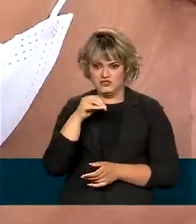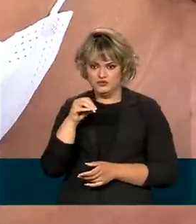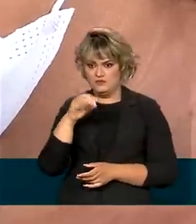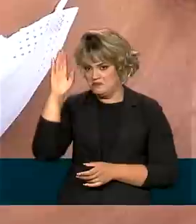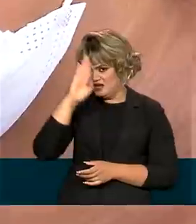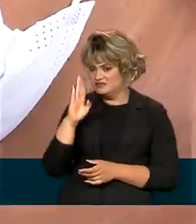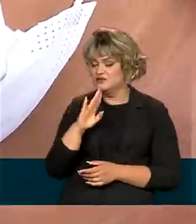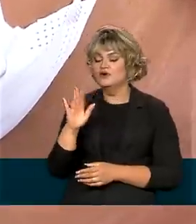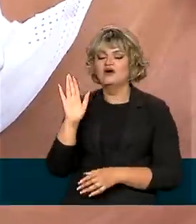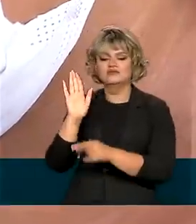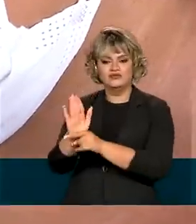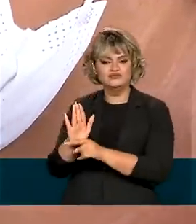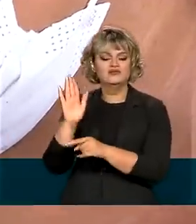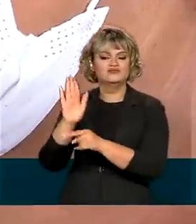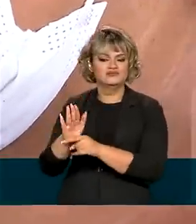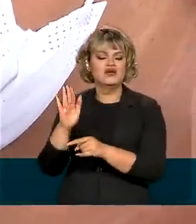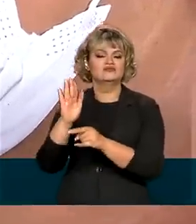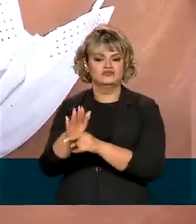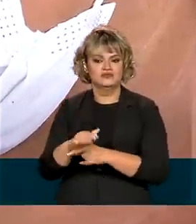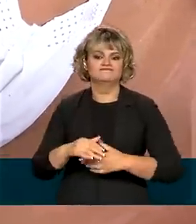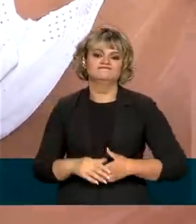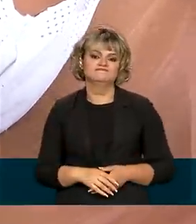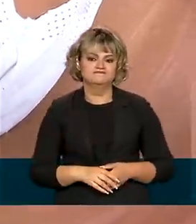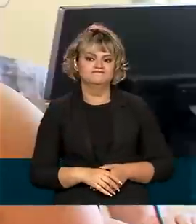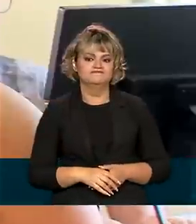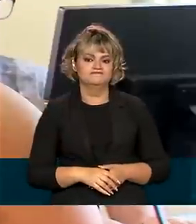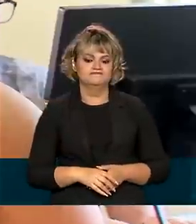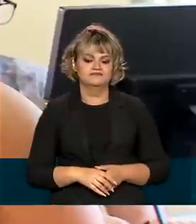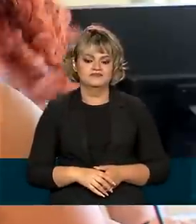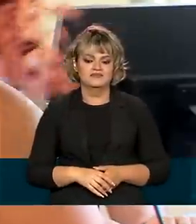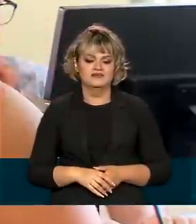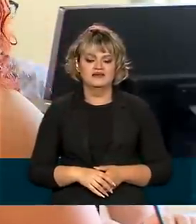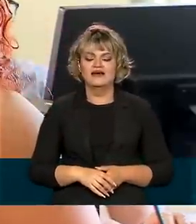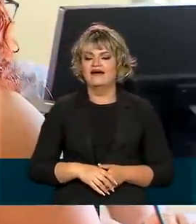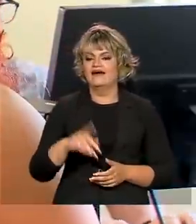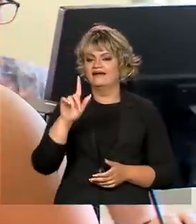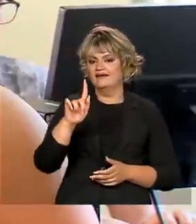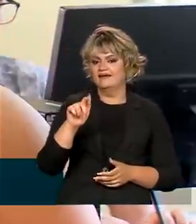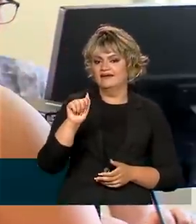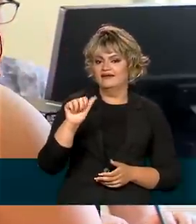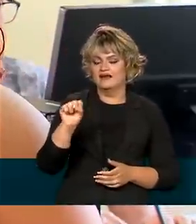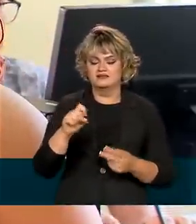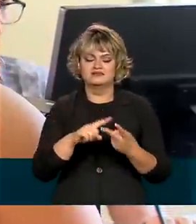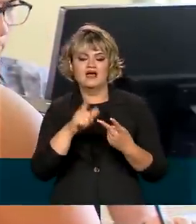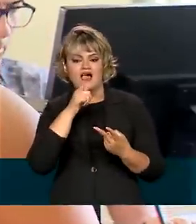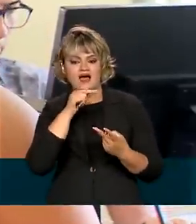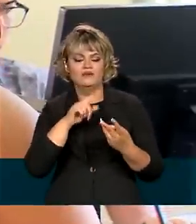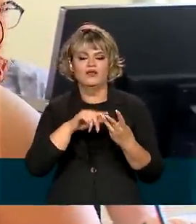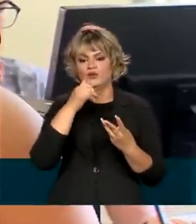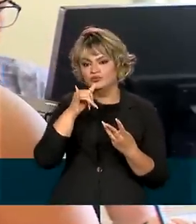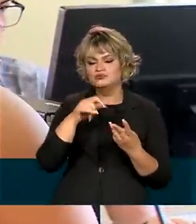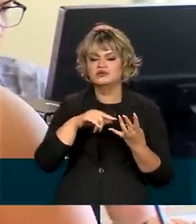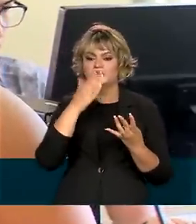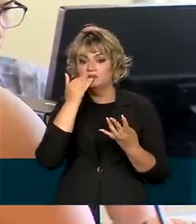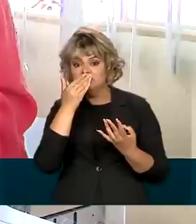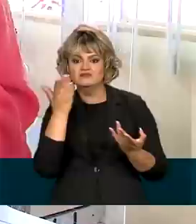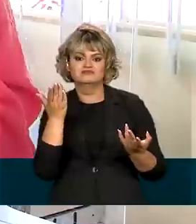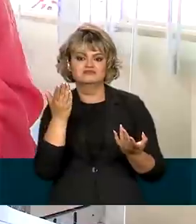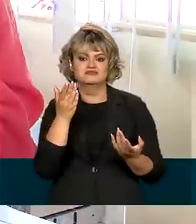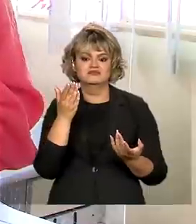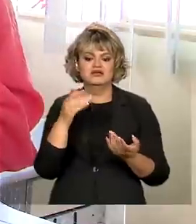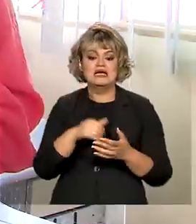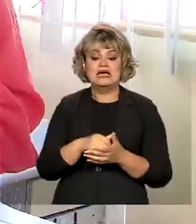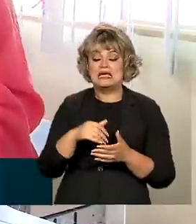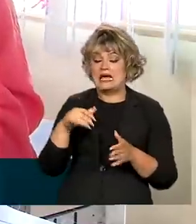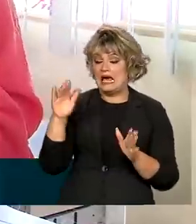custeado grande parte das despesas de casa. É um gás, é uma água, é uma luz, é alimentação em casa. O